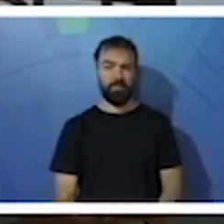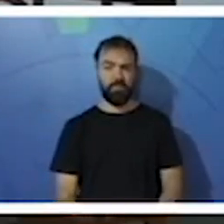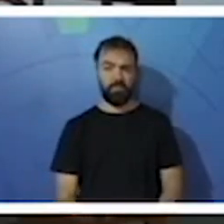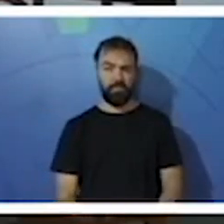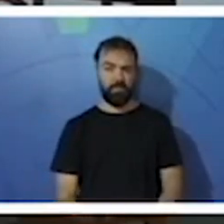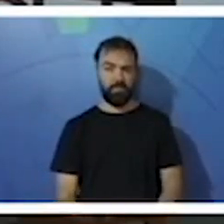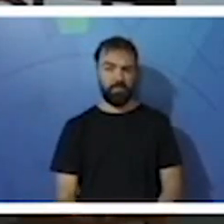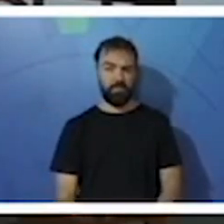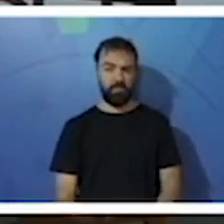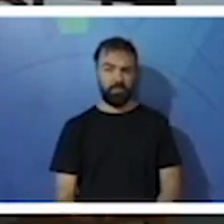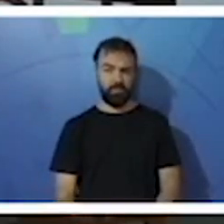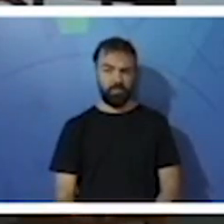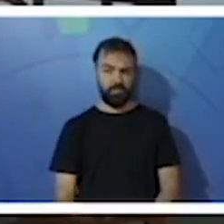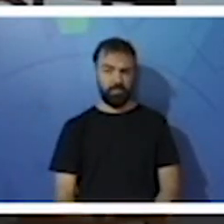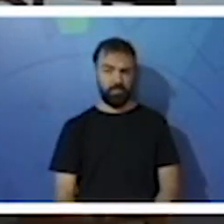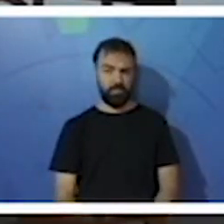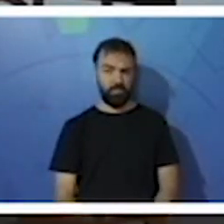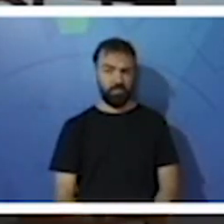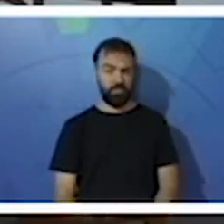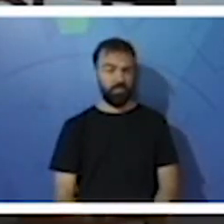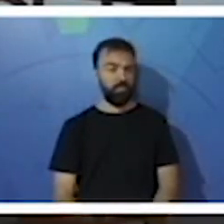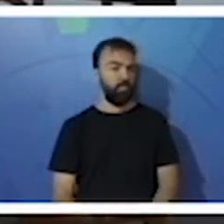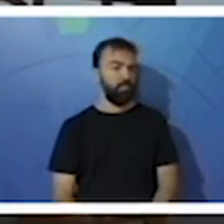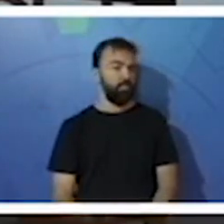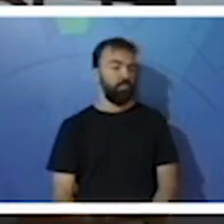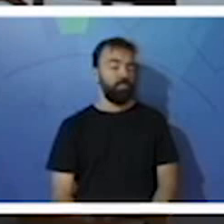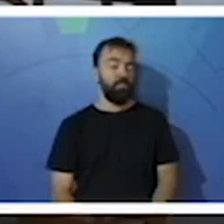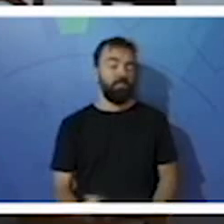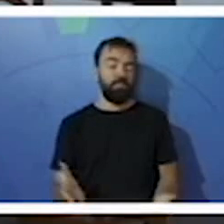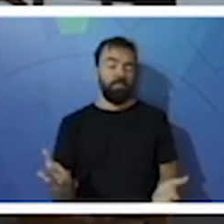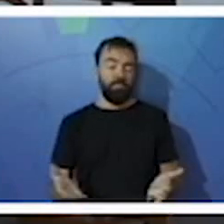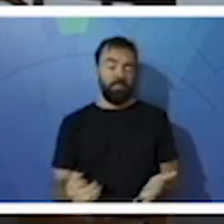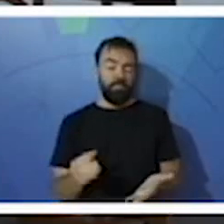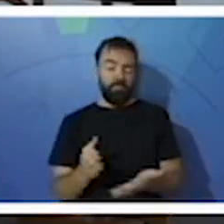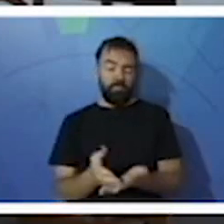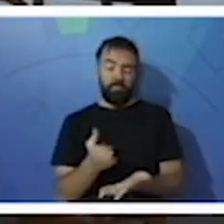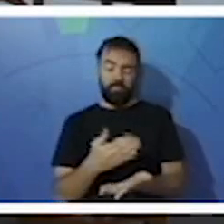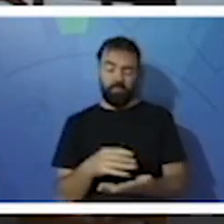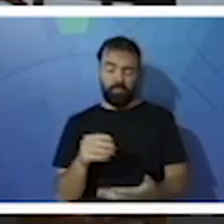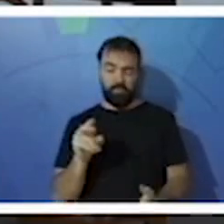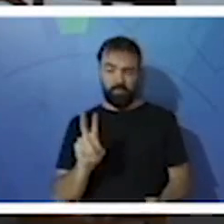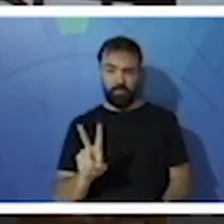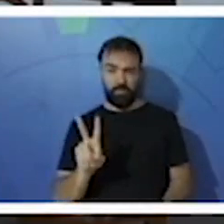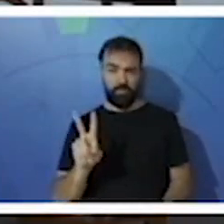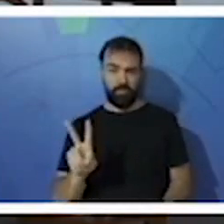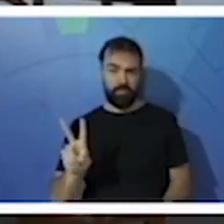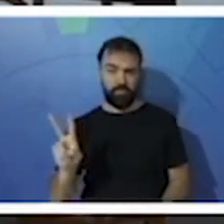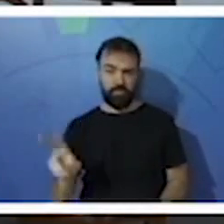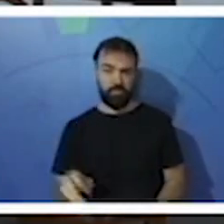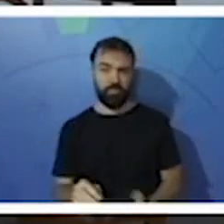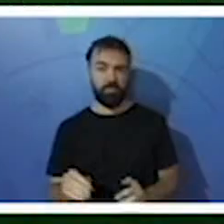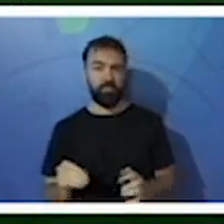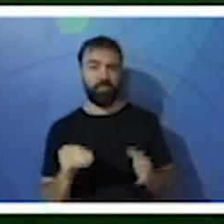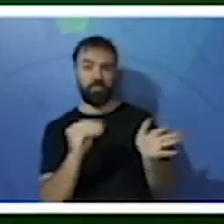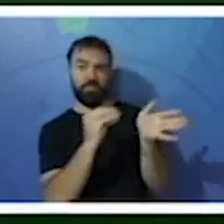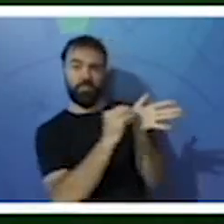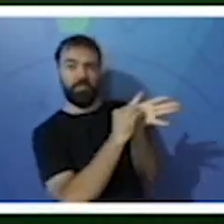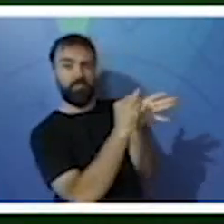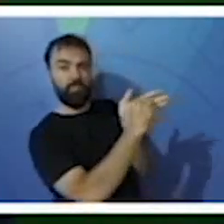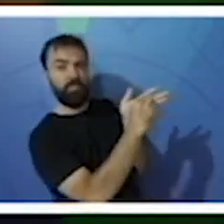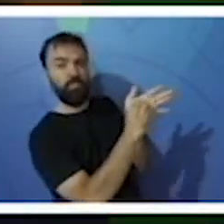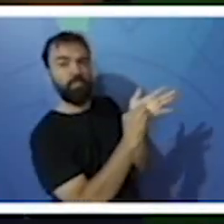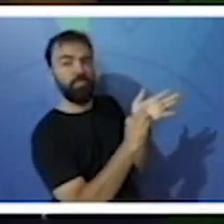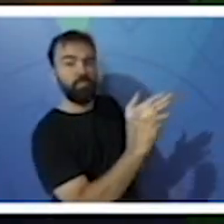Nós já vimos aqui. Agora, na página 222, nós vamos completar esse mapa aqui